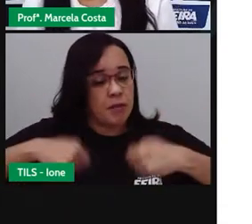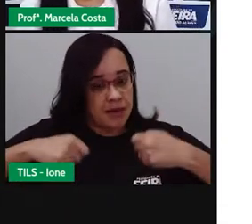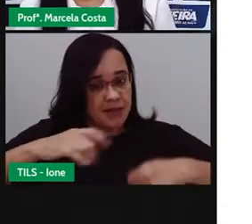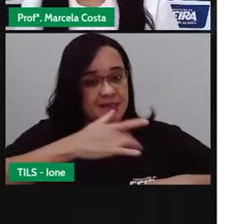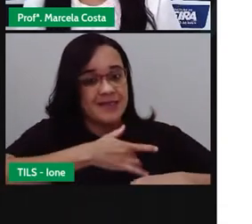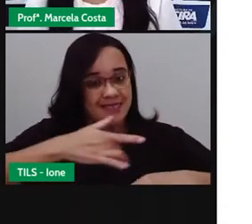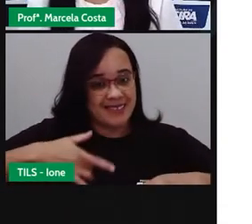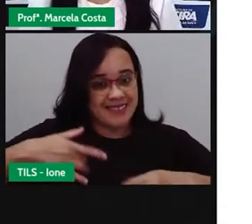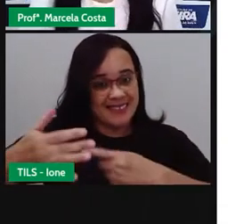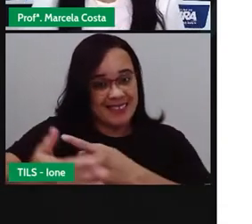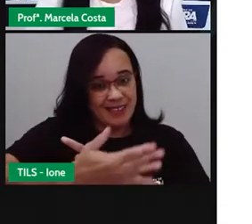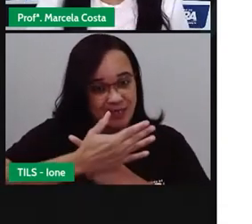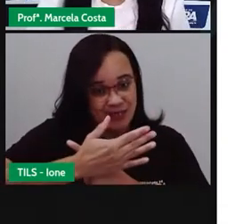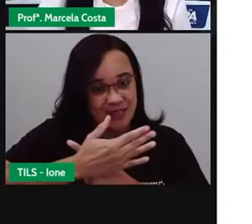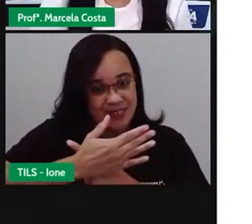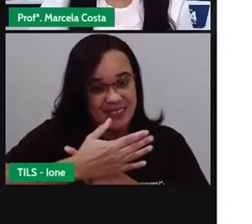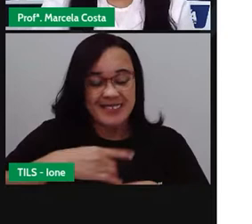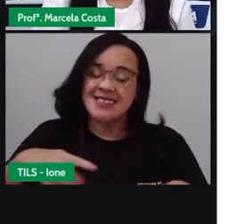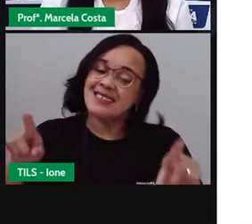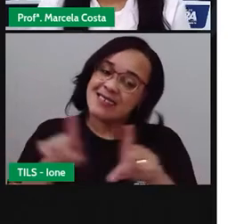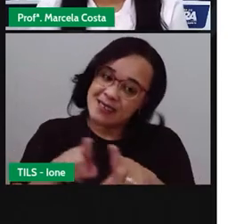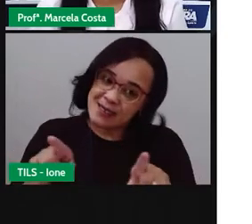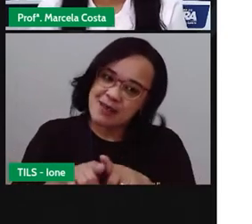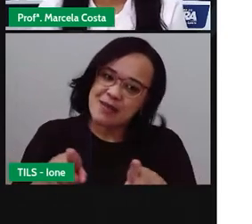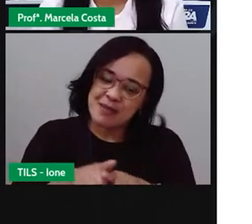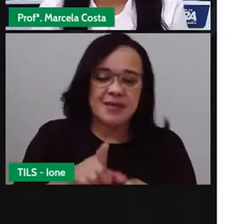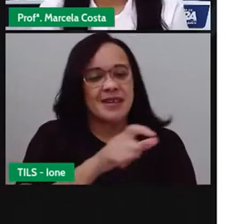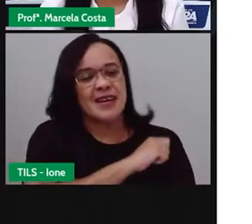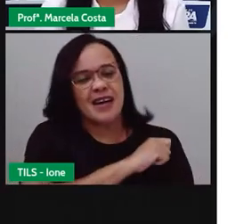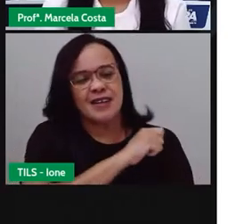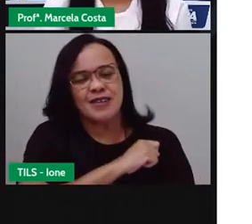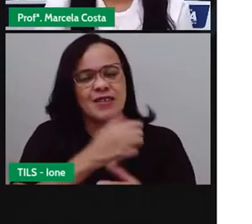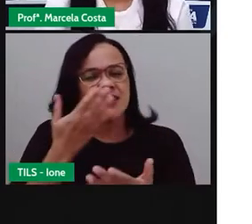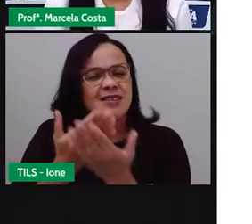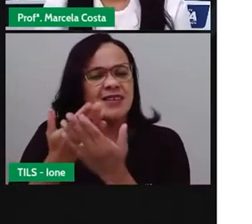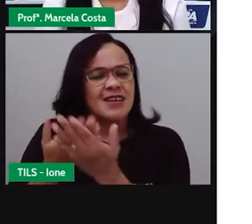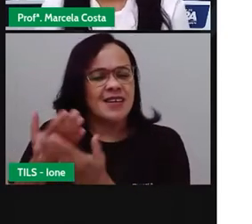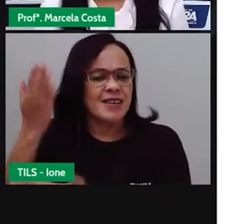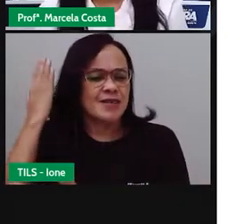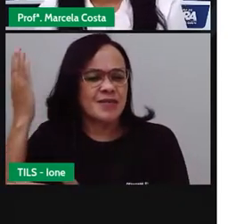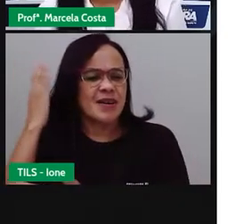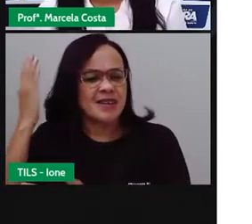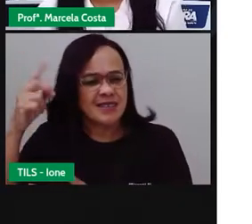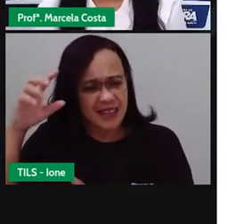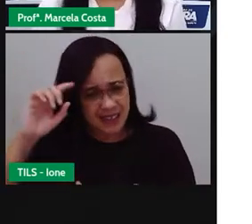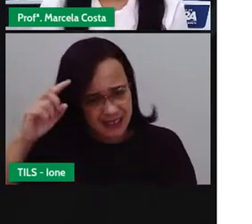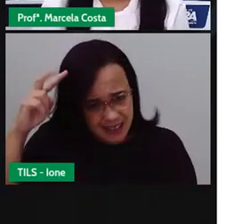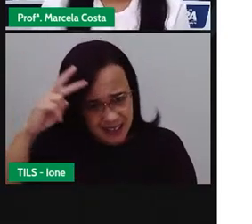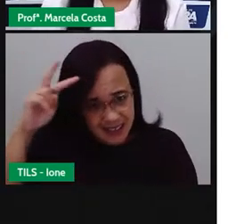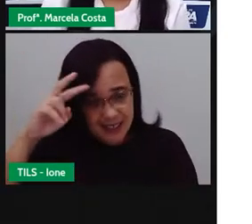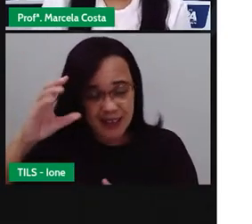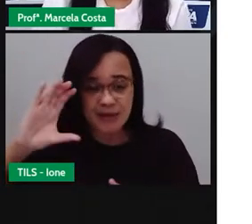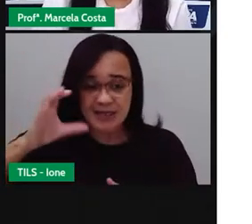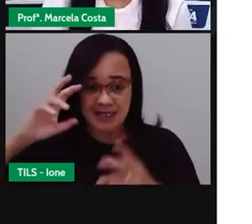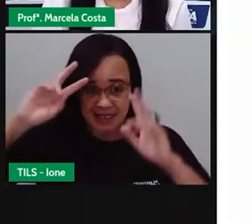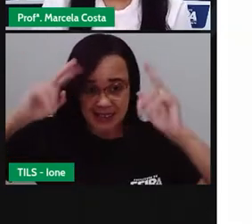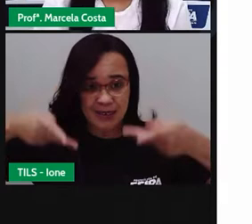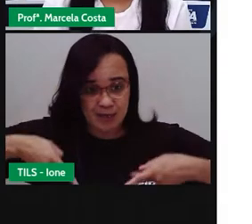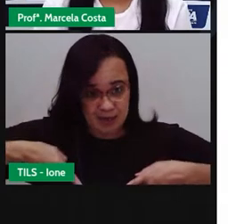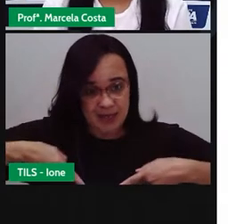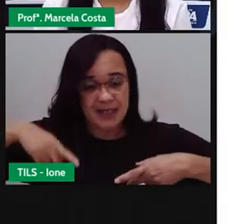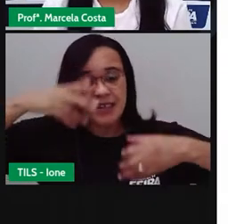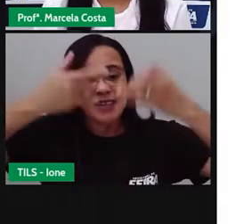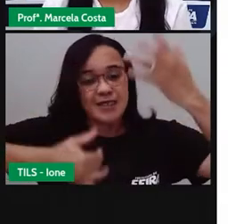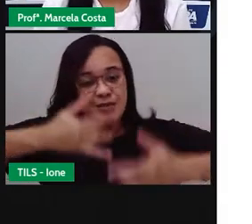Criançada, na aula passada de síndrome humana, nós falamos um pouco sobre o Centro de Abastecimento e